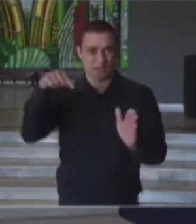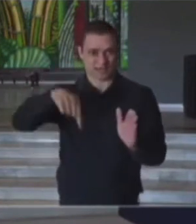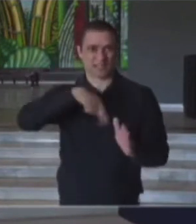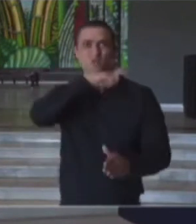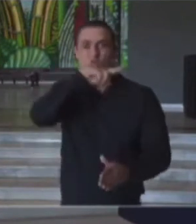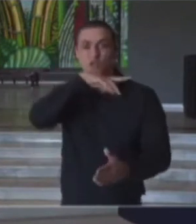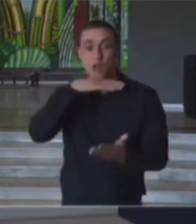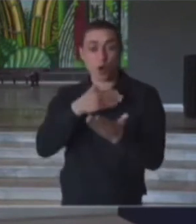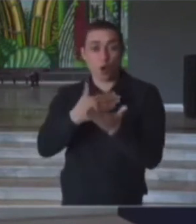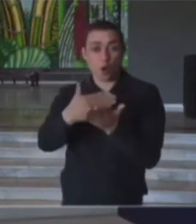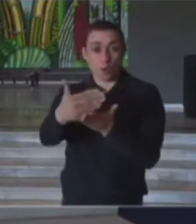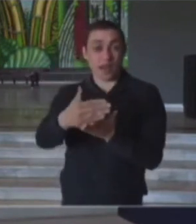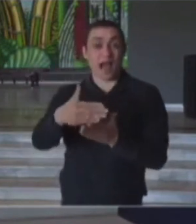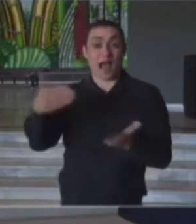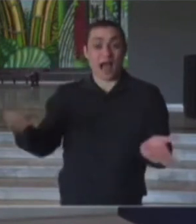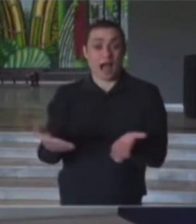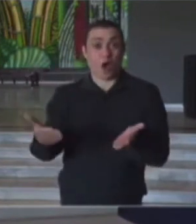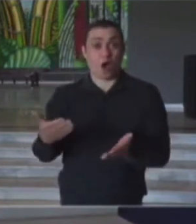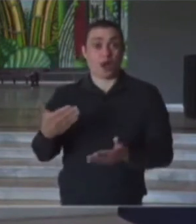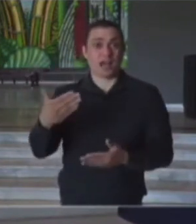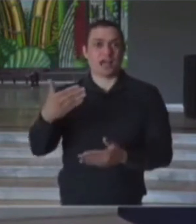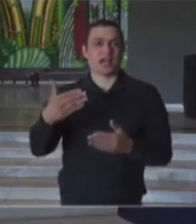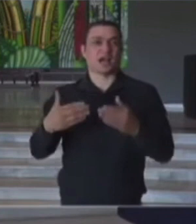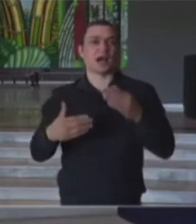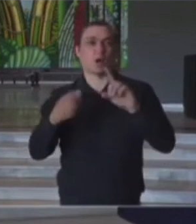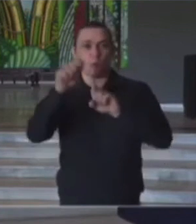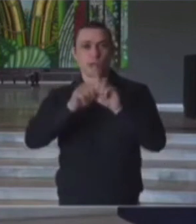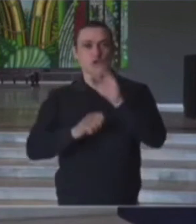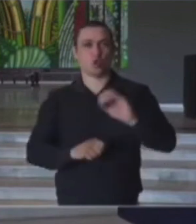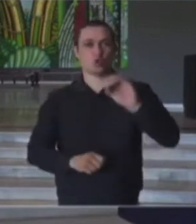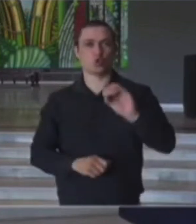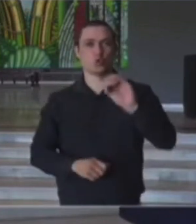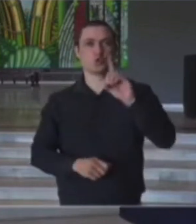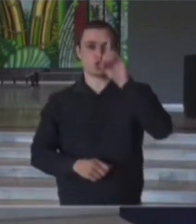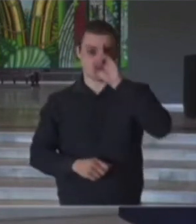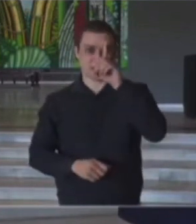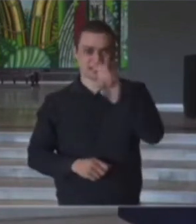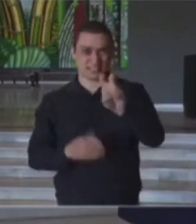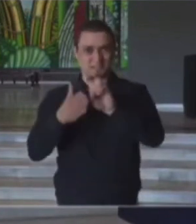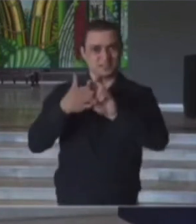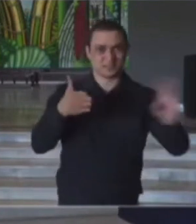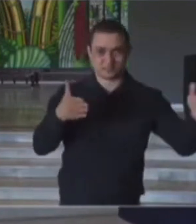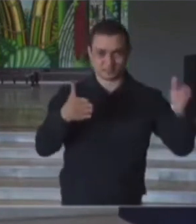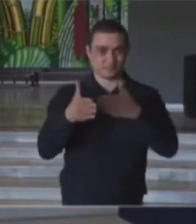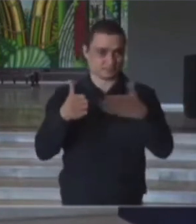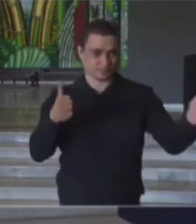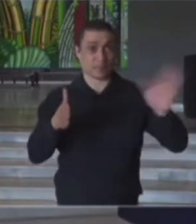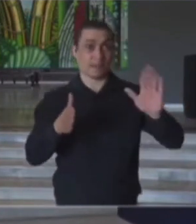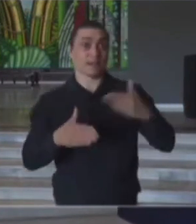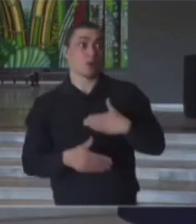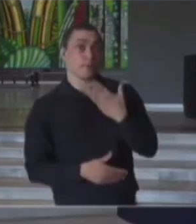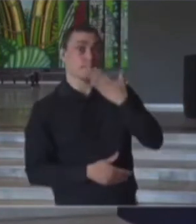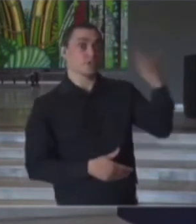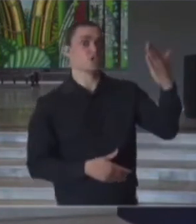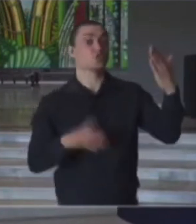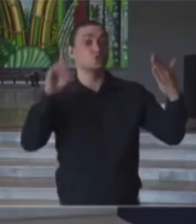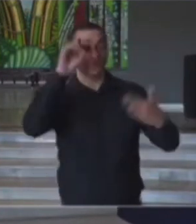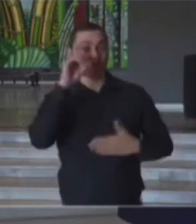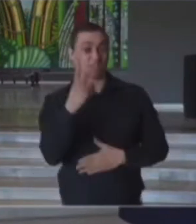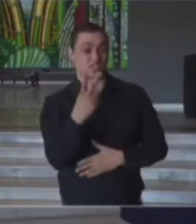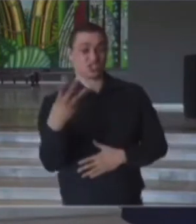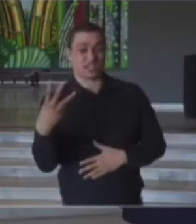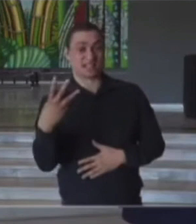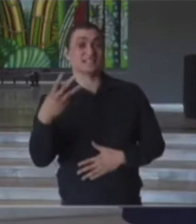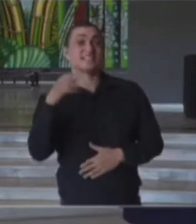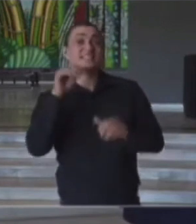Butantan, agora na segunda quinzena de outubro. Para tanto, foi solicitado à Anvisa, no dia 23